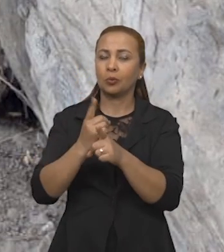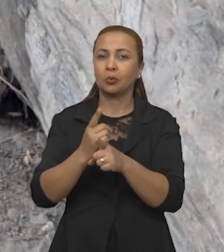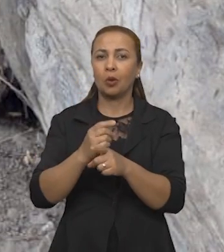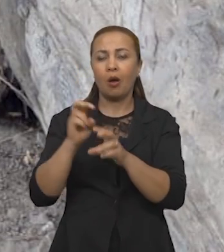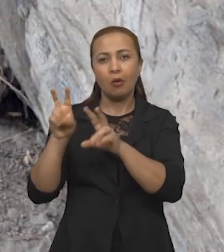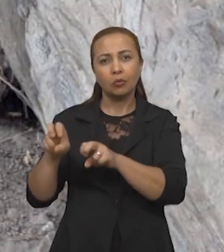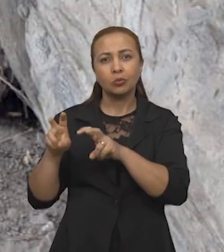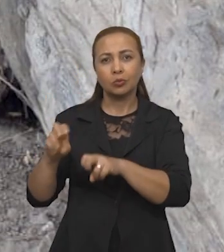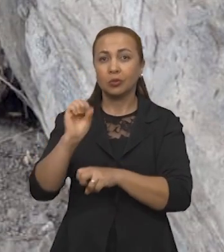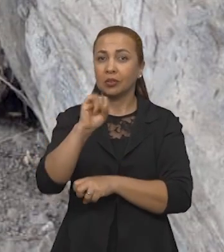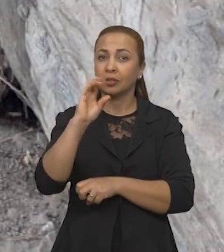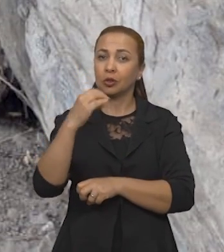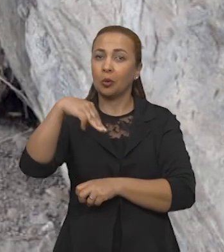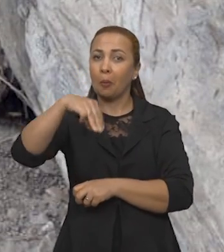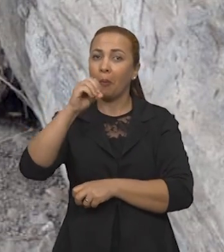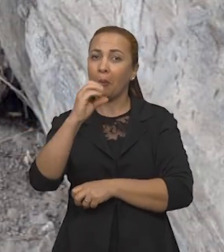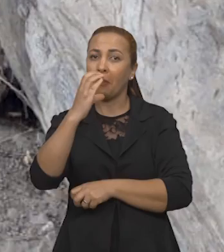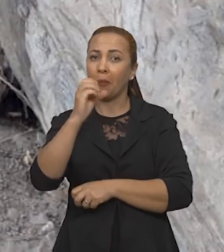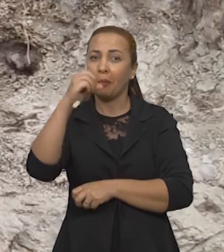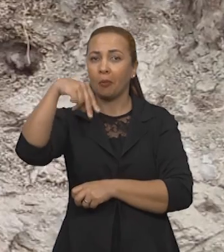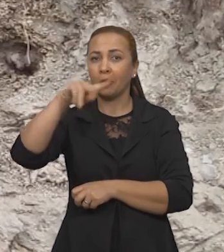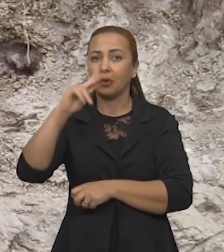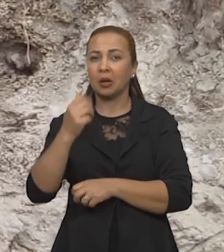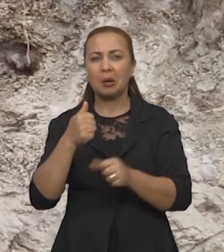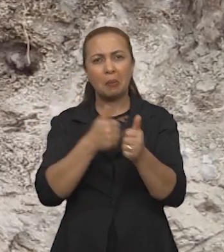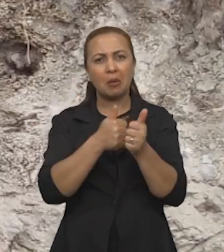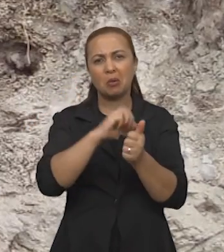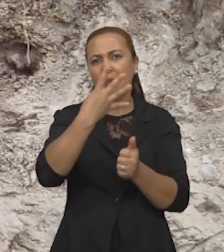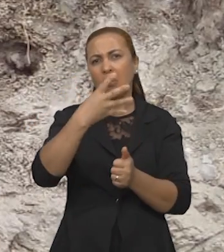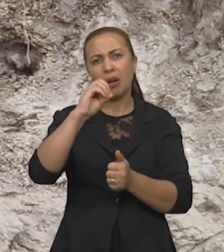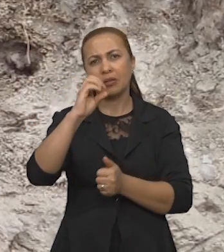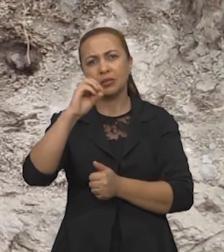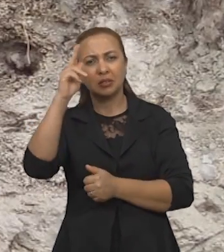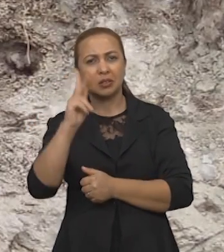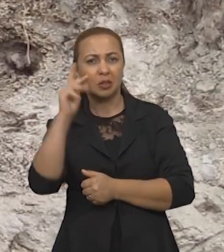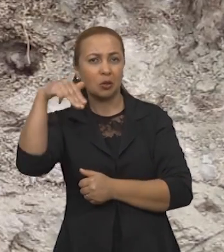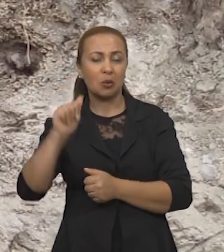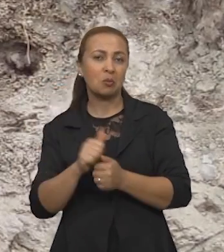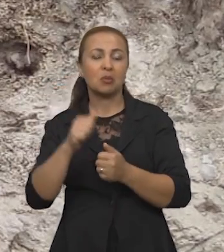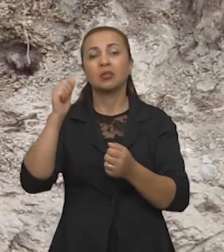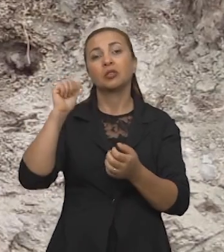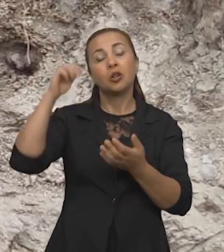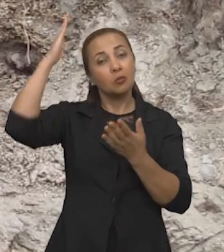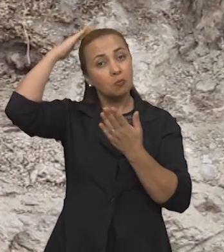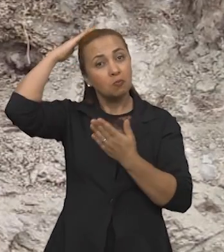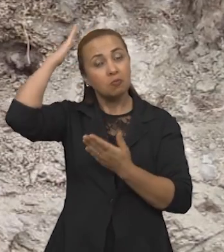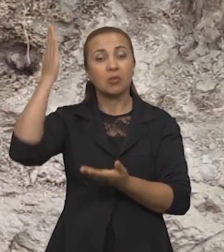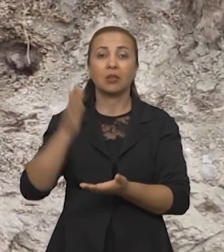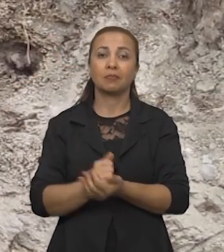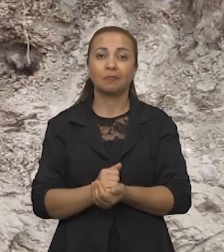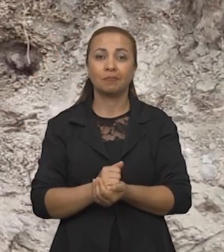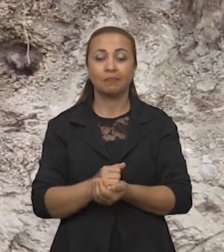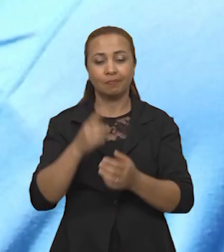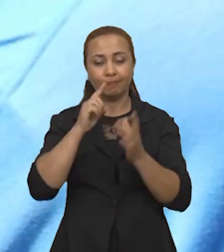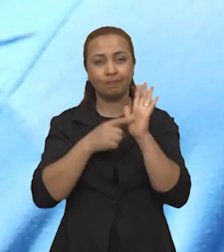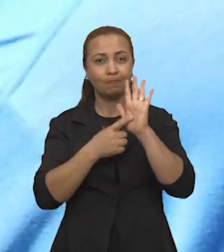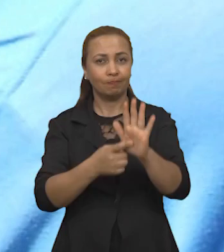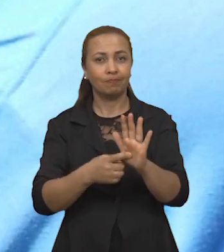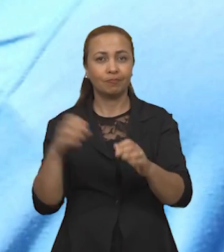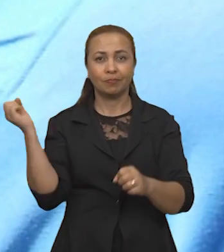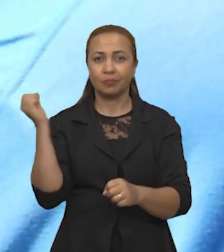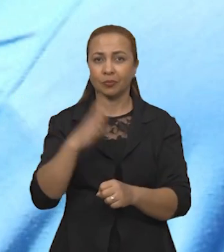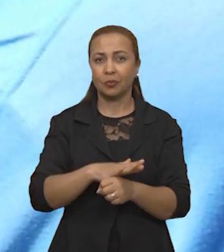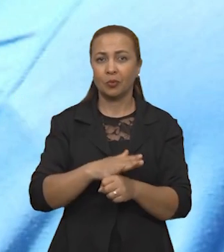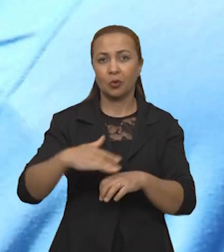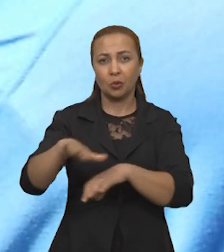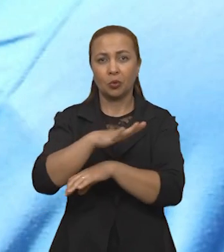encontraram no sítio Moconha, em Serra Grande, a cerca de 450 quilômetros da capital João Pessoa, mostram